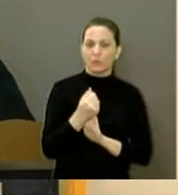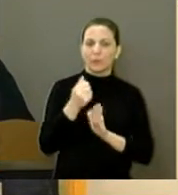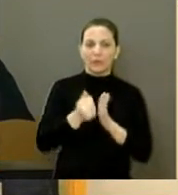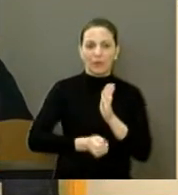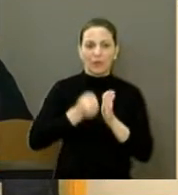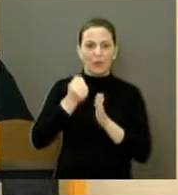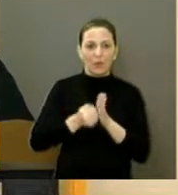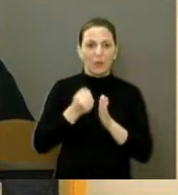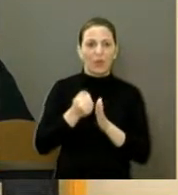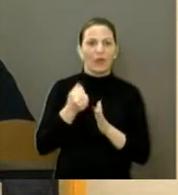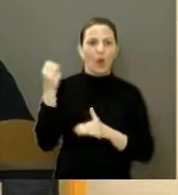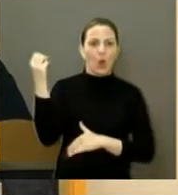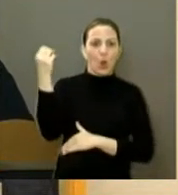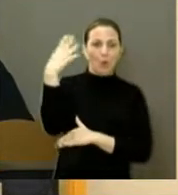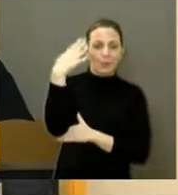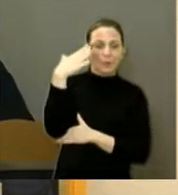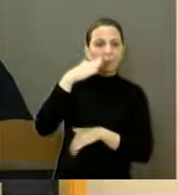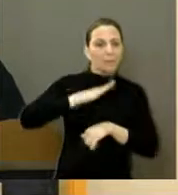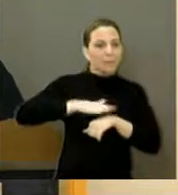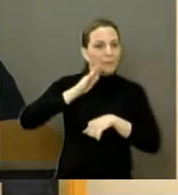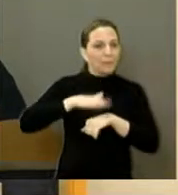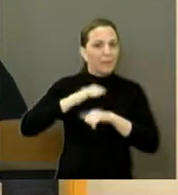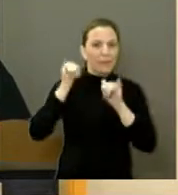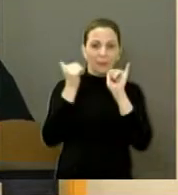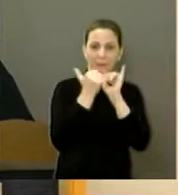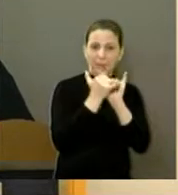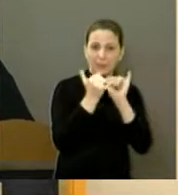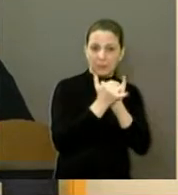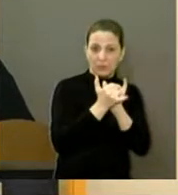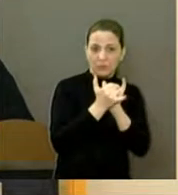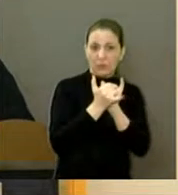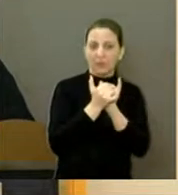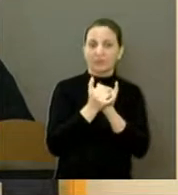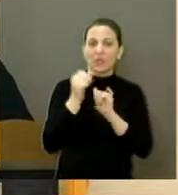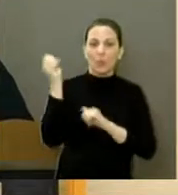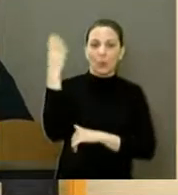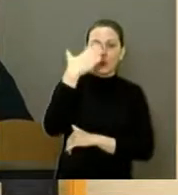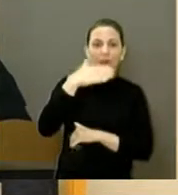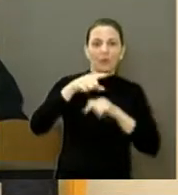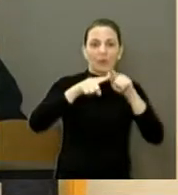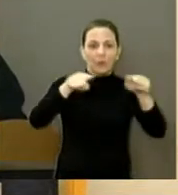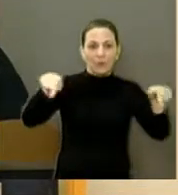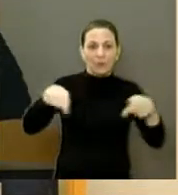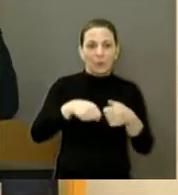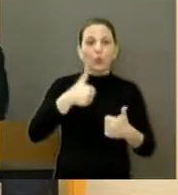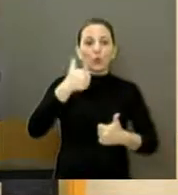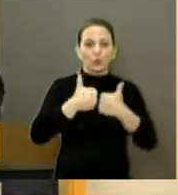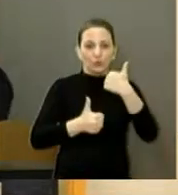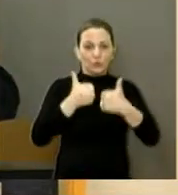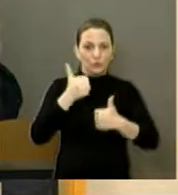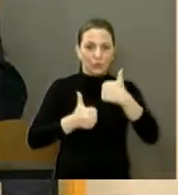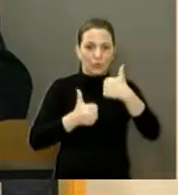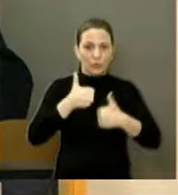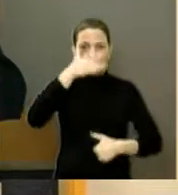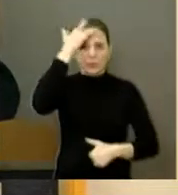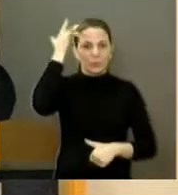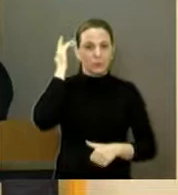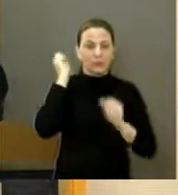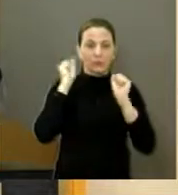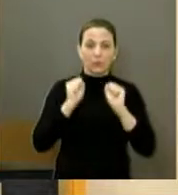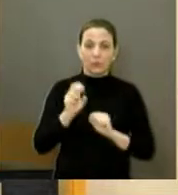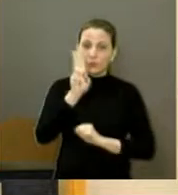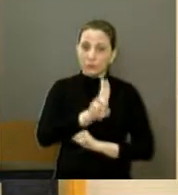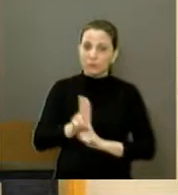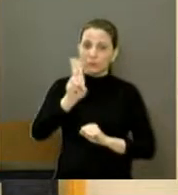Ilumina Mais, para fazer a iluminação daquela praça de Secap, iluminar o campo de futebol, para que as pessoas possam